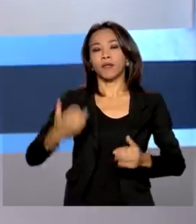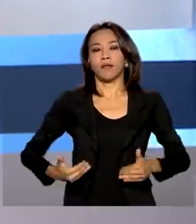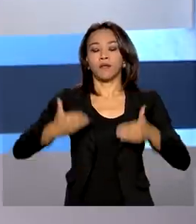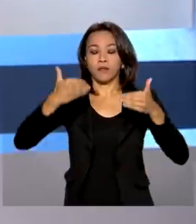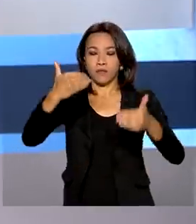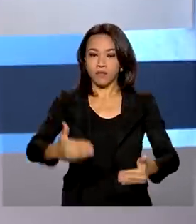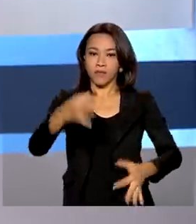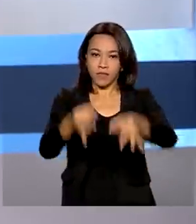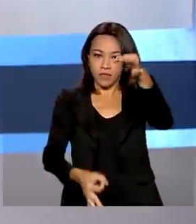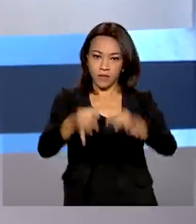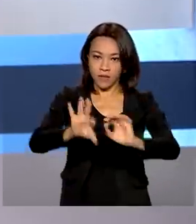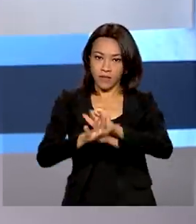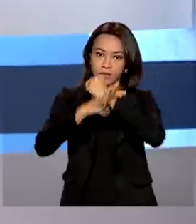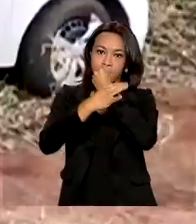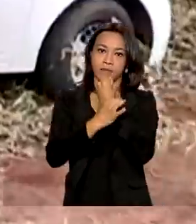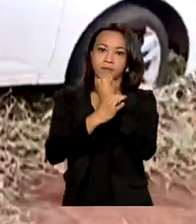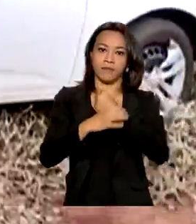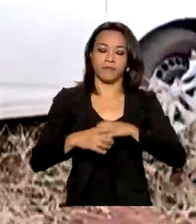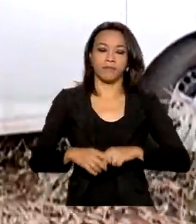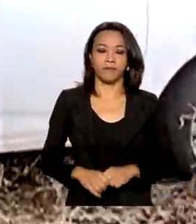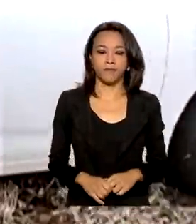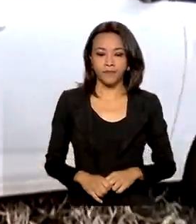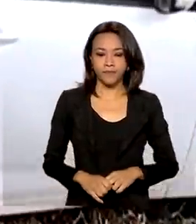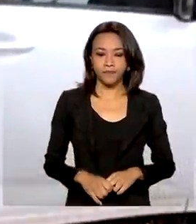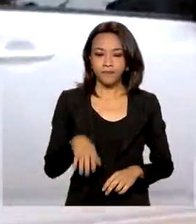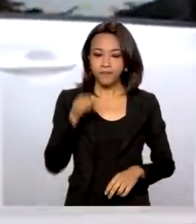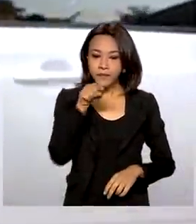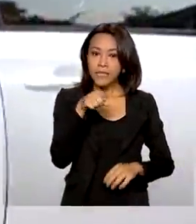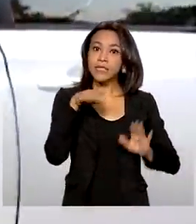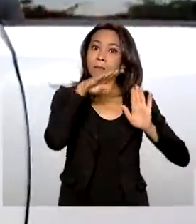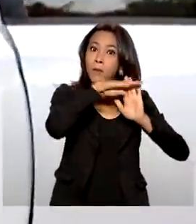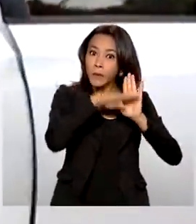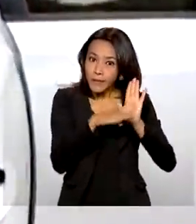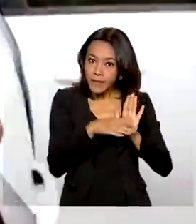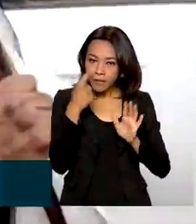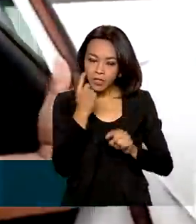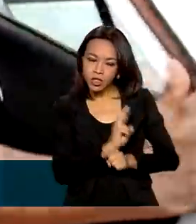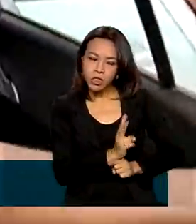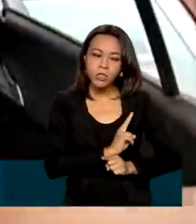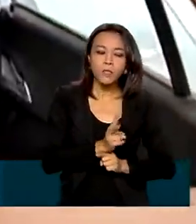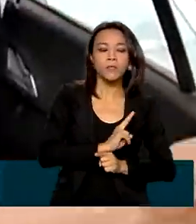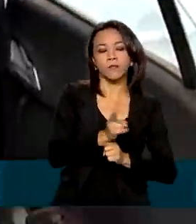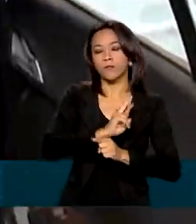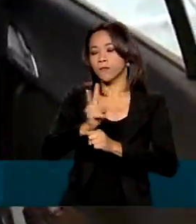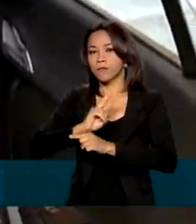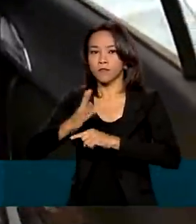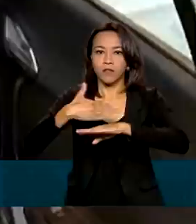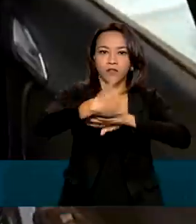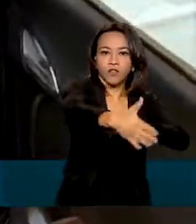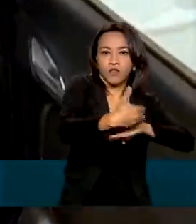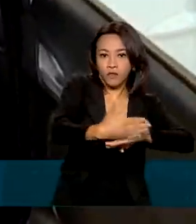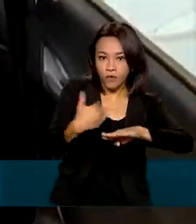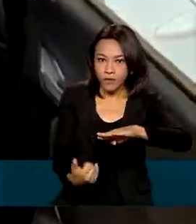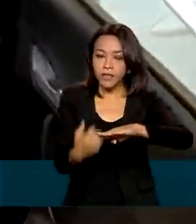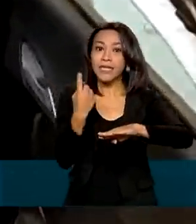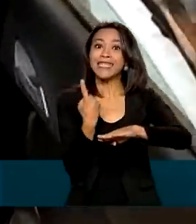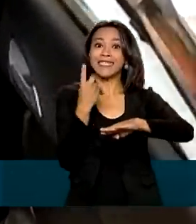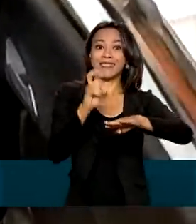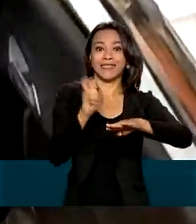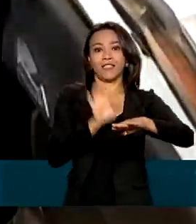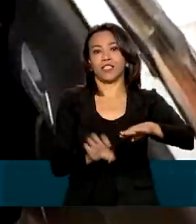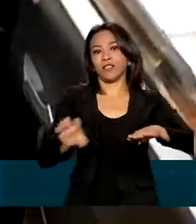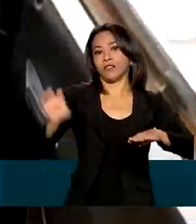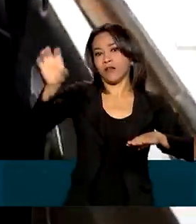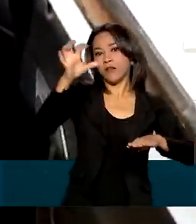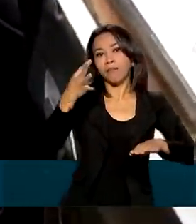Justiça e Segurança Pública. O programa Vigia de Segurança de Fronteiras está presente em 15 estados